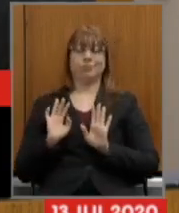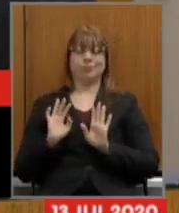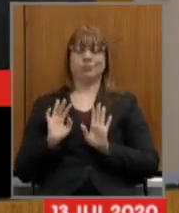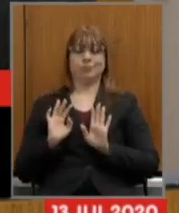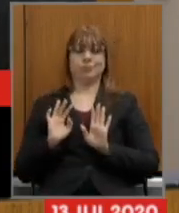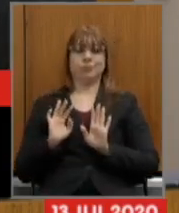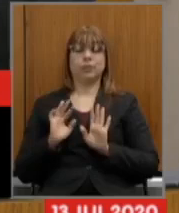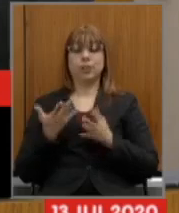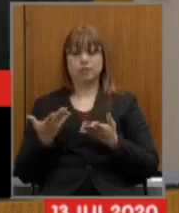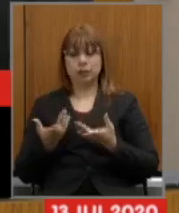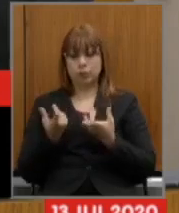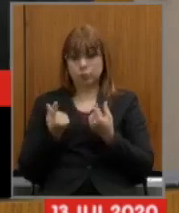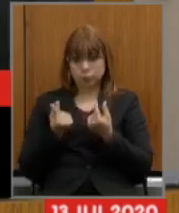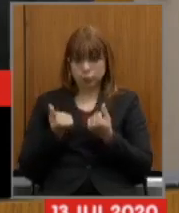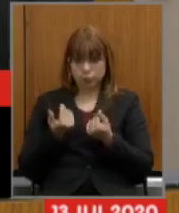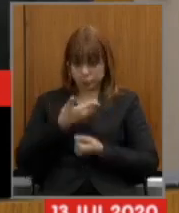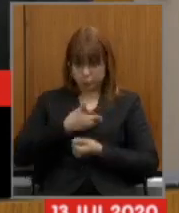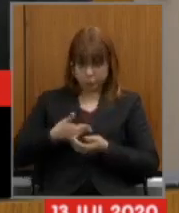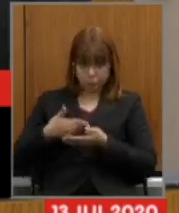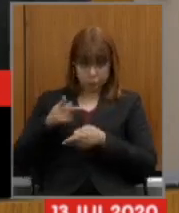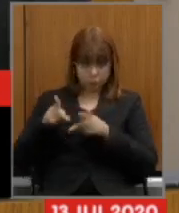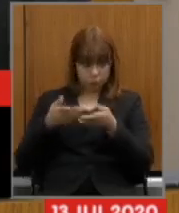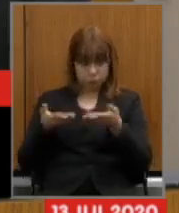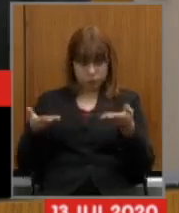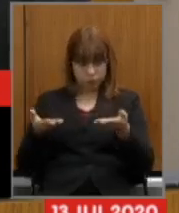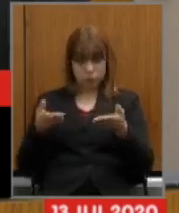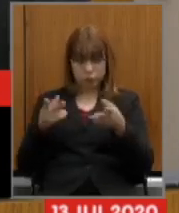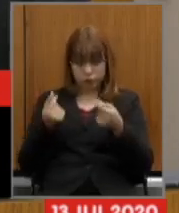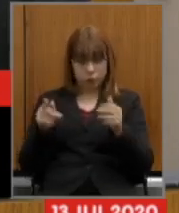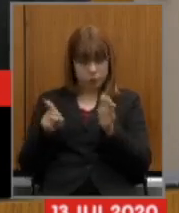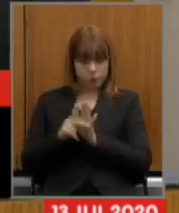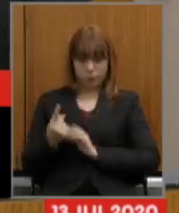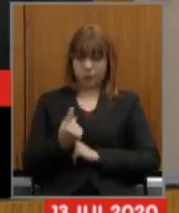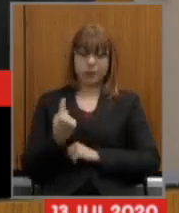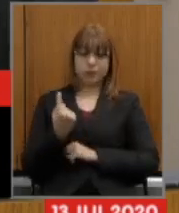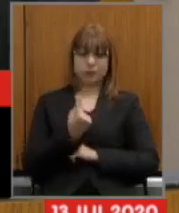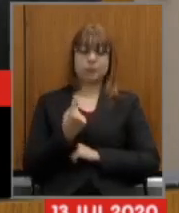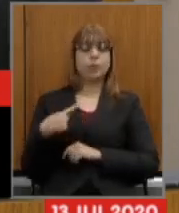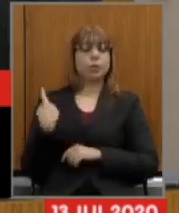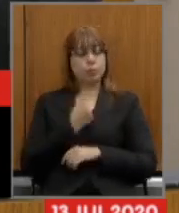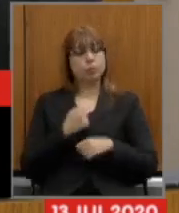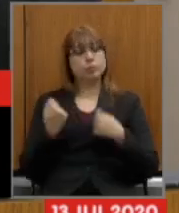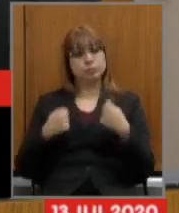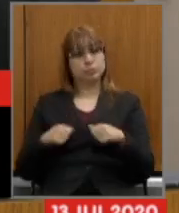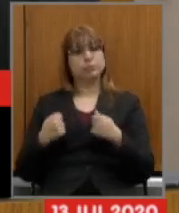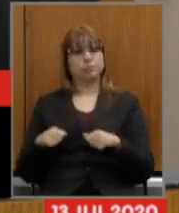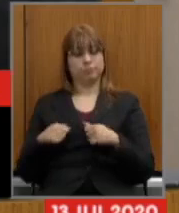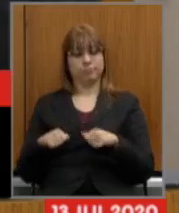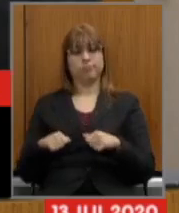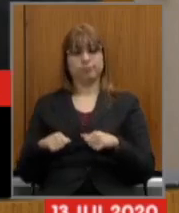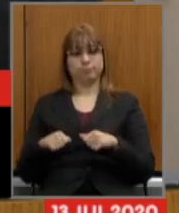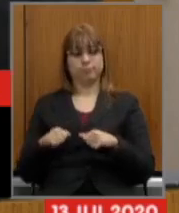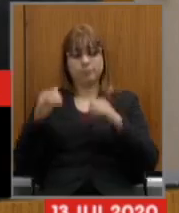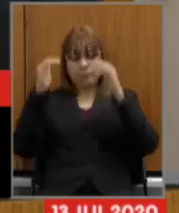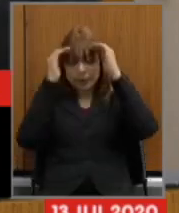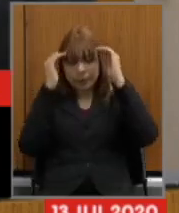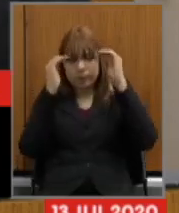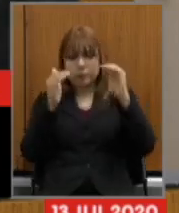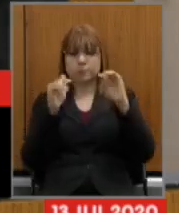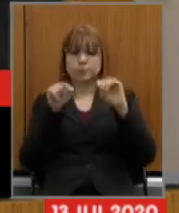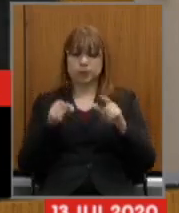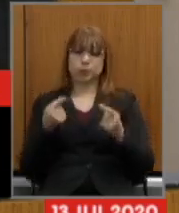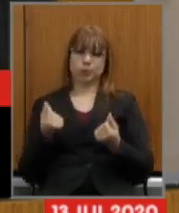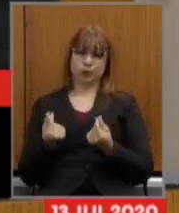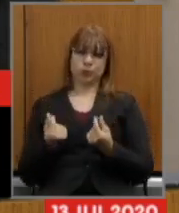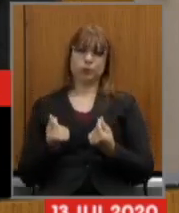o dinheiro público é o nosso dinheiro temos que ter respeito por